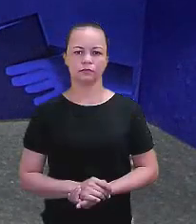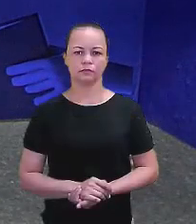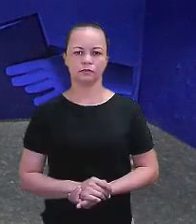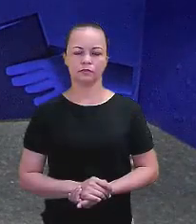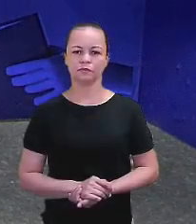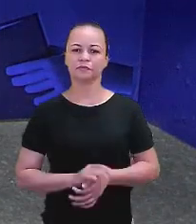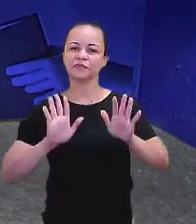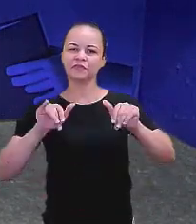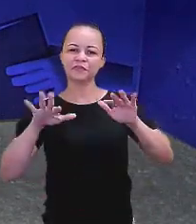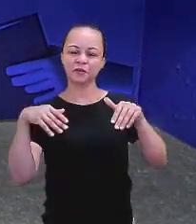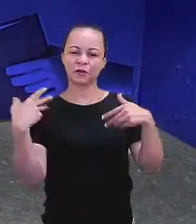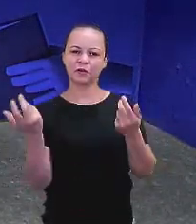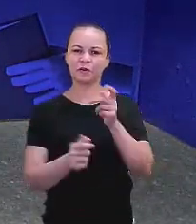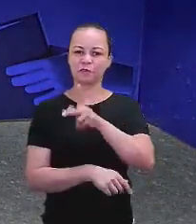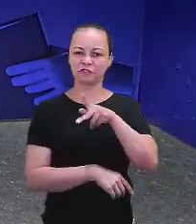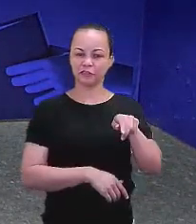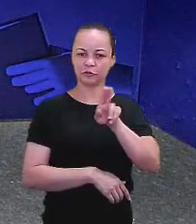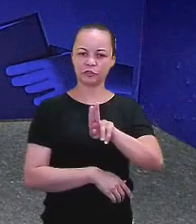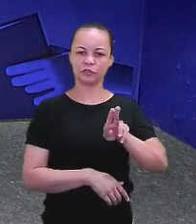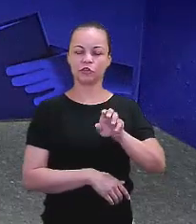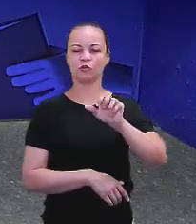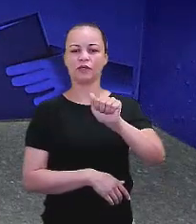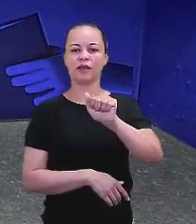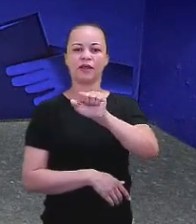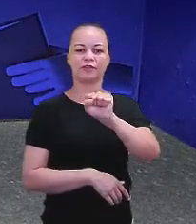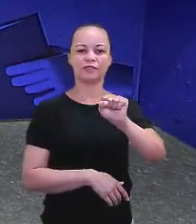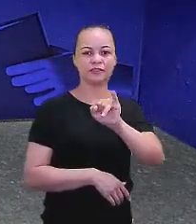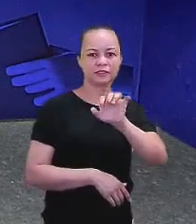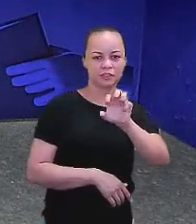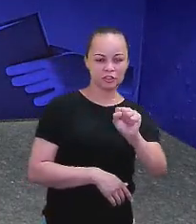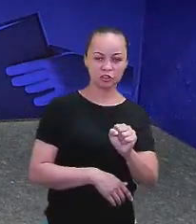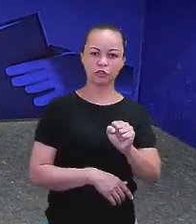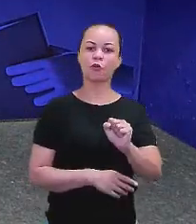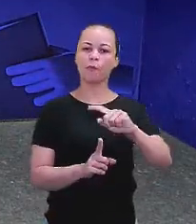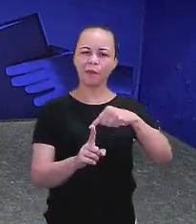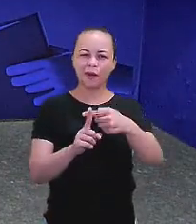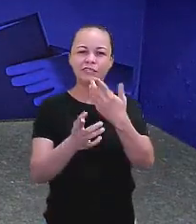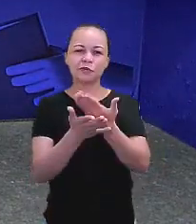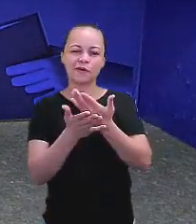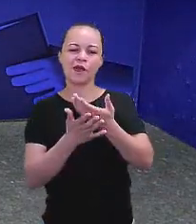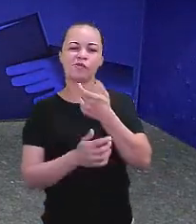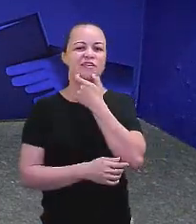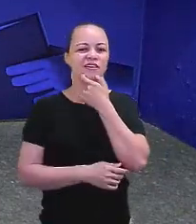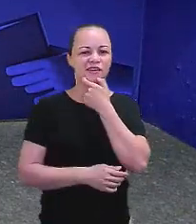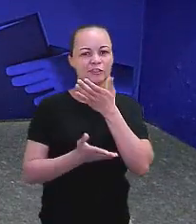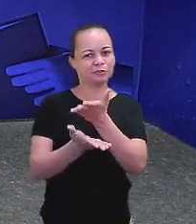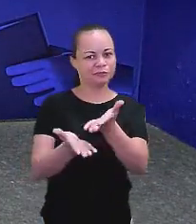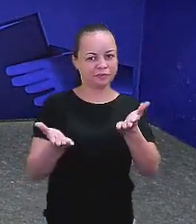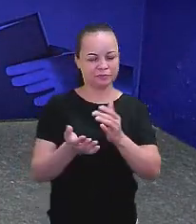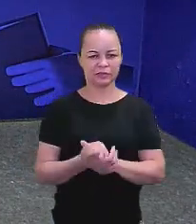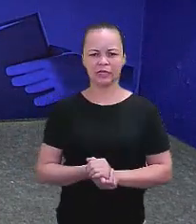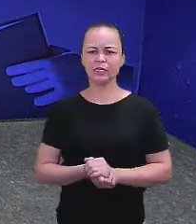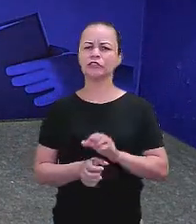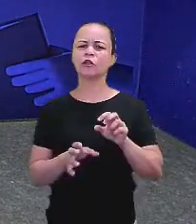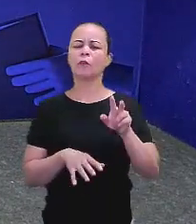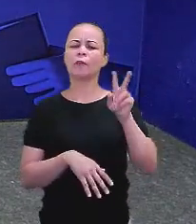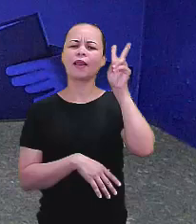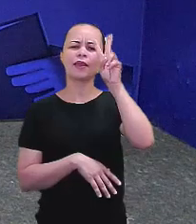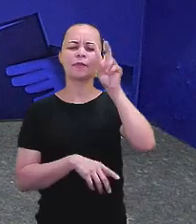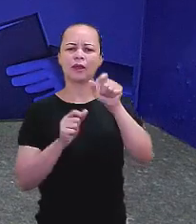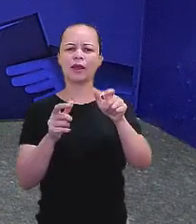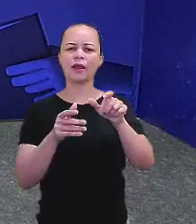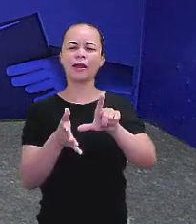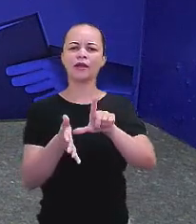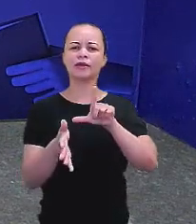Hello everyone Mr. Assist de novo com mais uma aula de inglês para vocês antes só para lembrar Segue a gente lá nas nossas redes